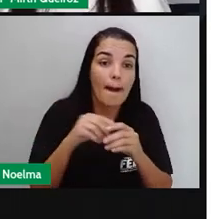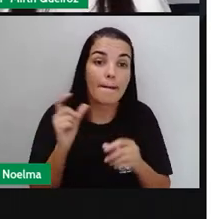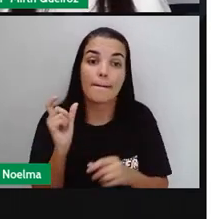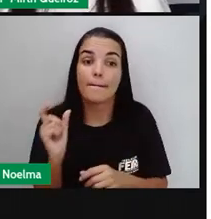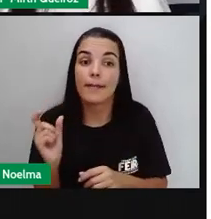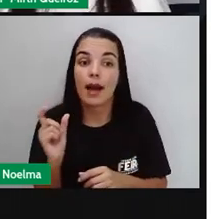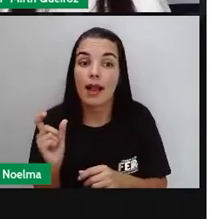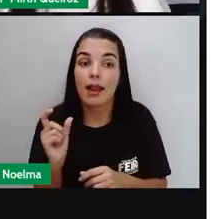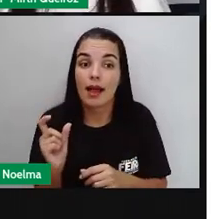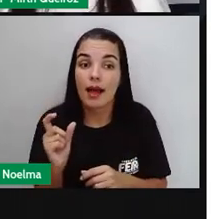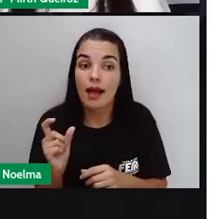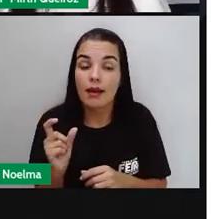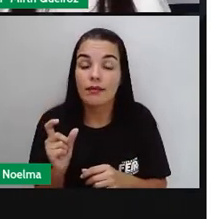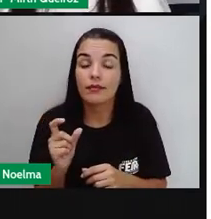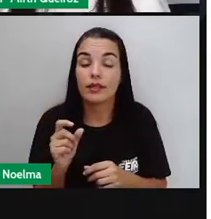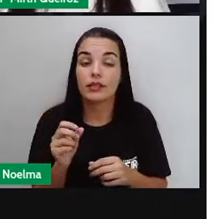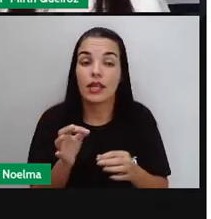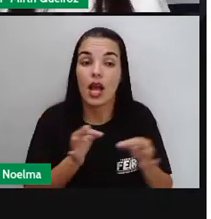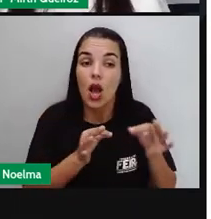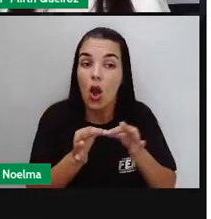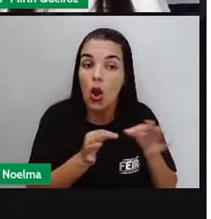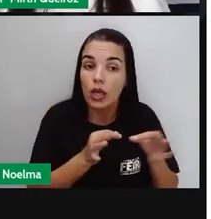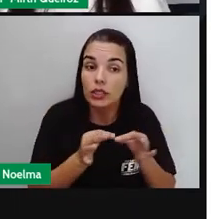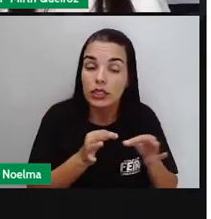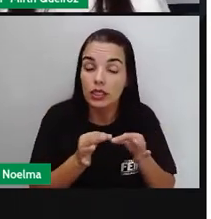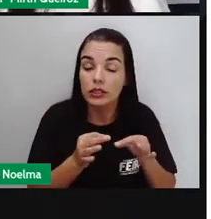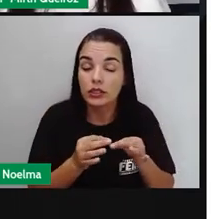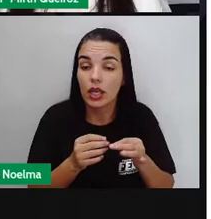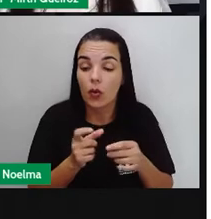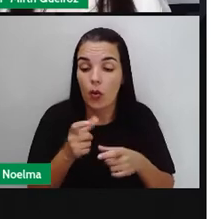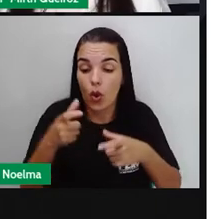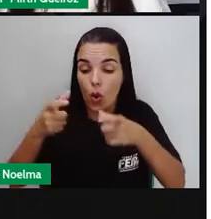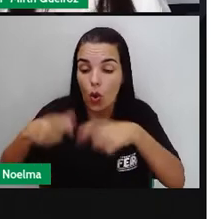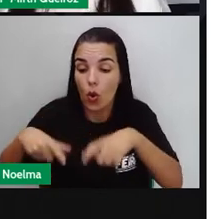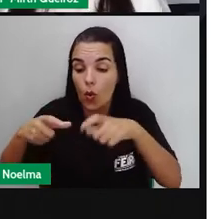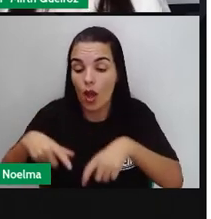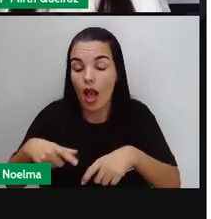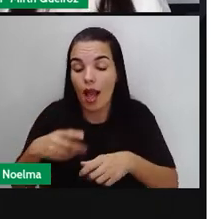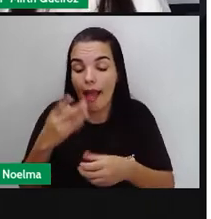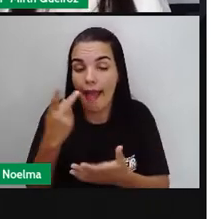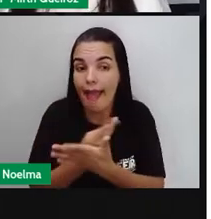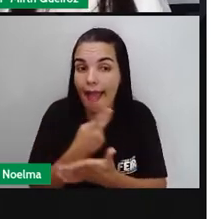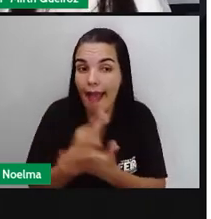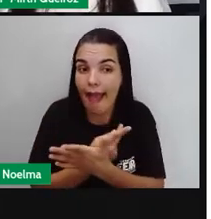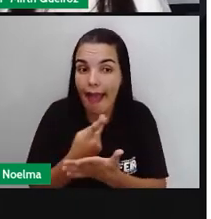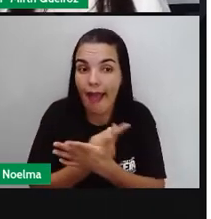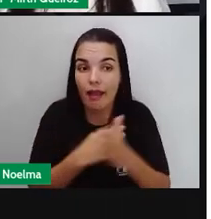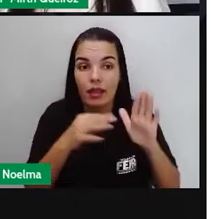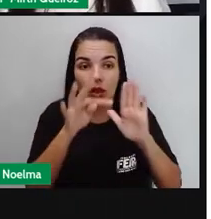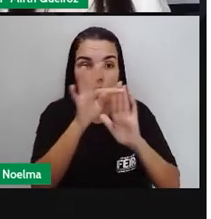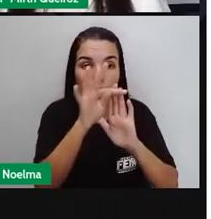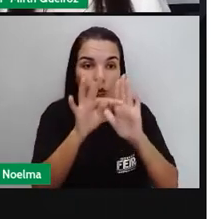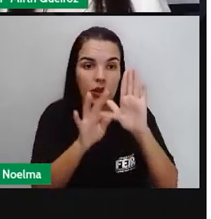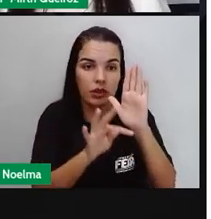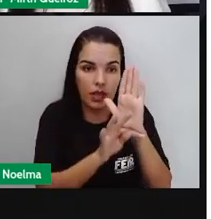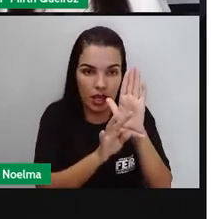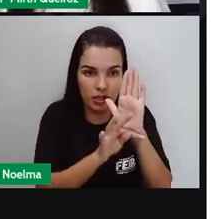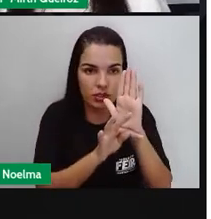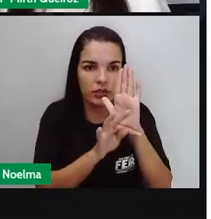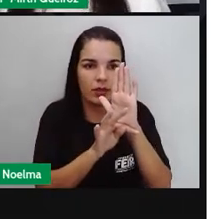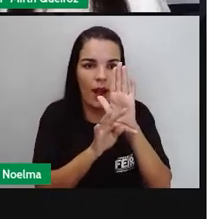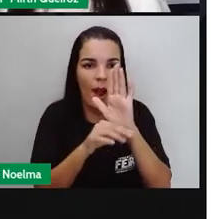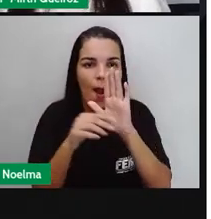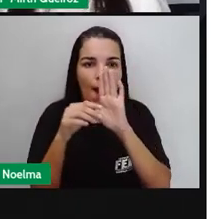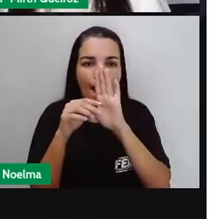errados. Observem também, se vocês usaram palavras no lugar errado. Argumentos também no lugar errado. Que fez com que seu texto ficasse